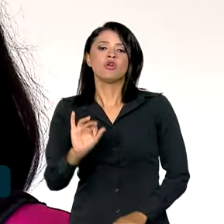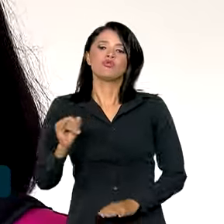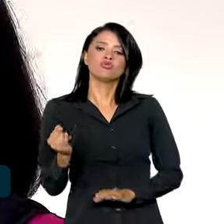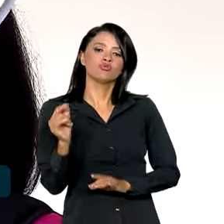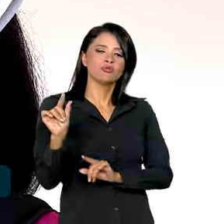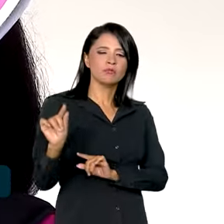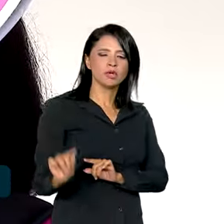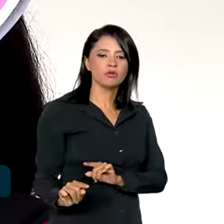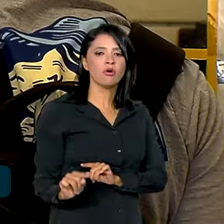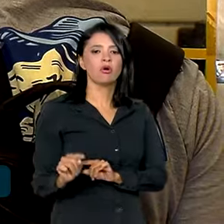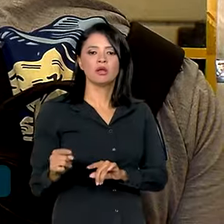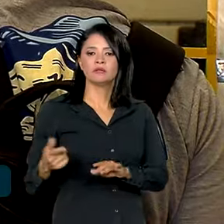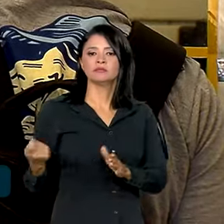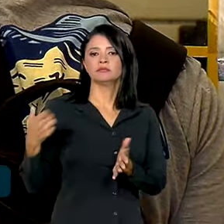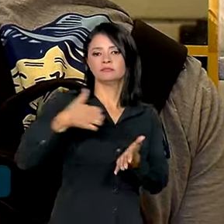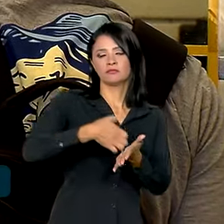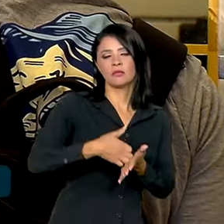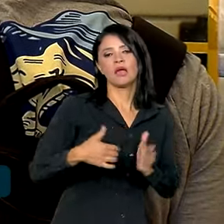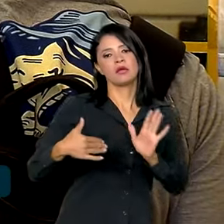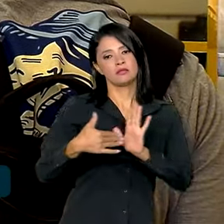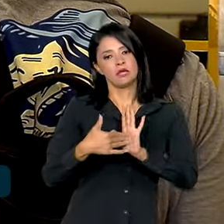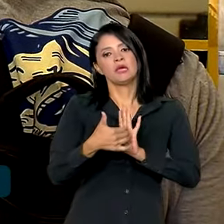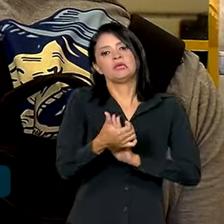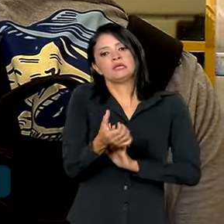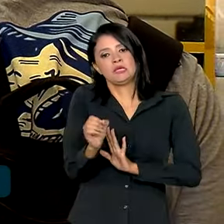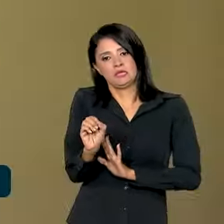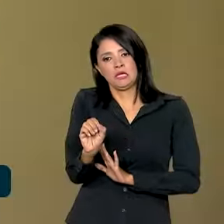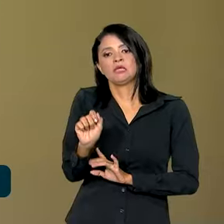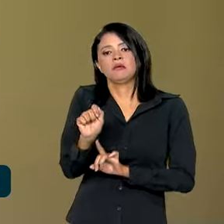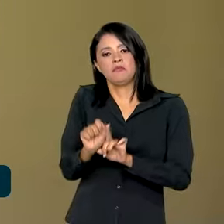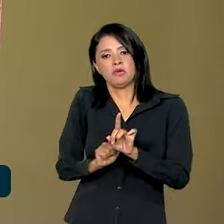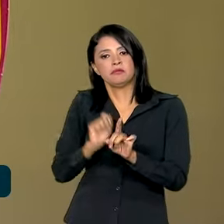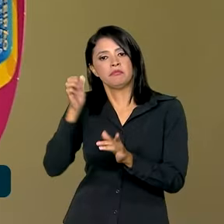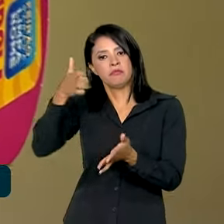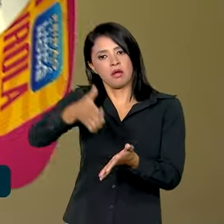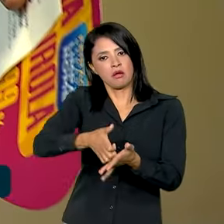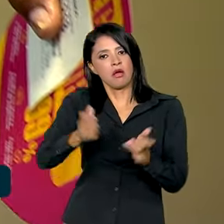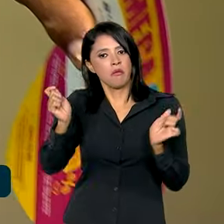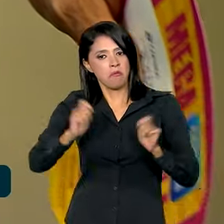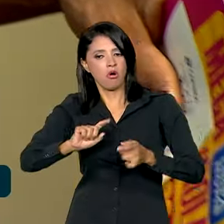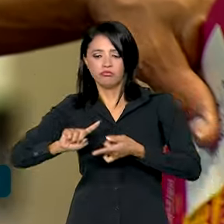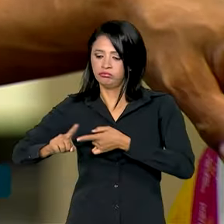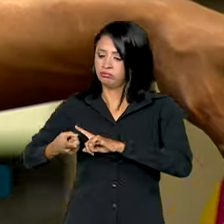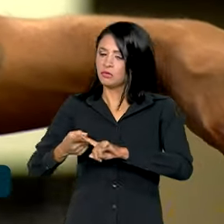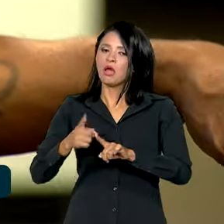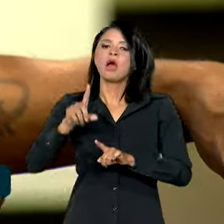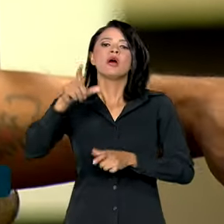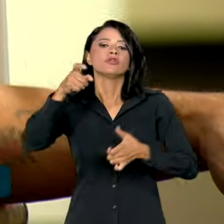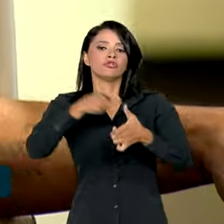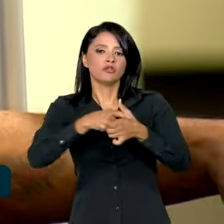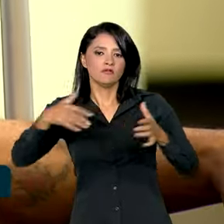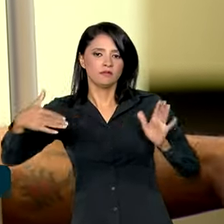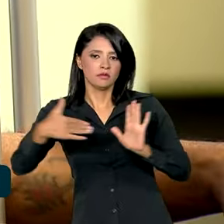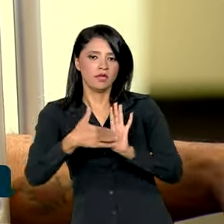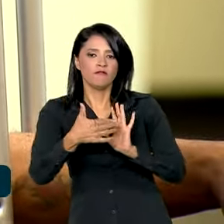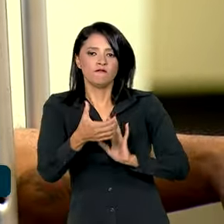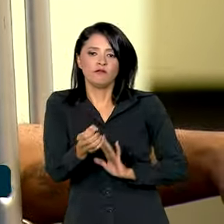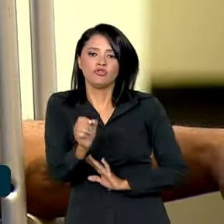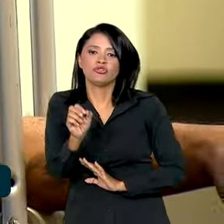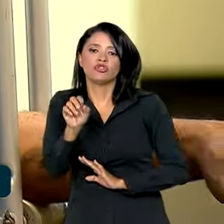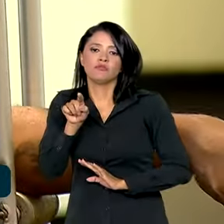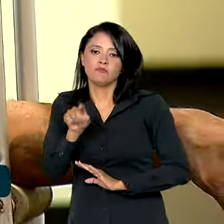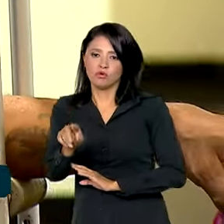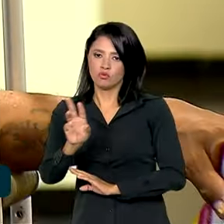menores, sem entrada e até 60 meses para pagar. Podem ser renegociadas as dívidas de até 20 mil reais,